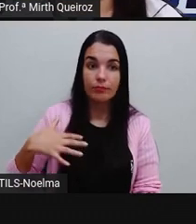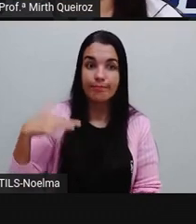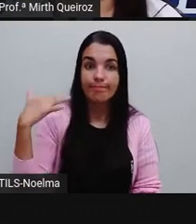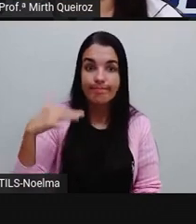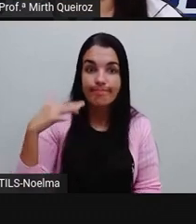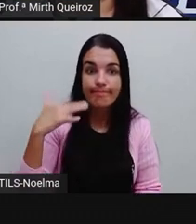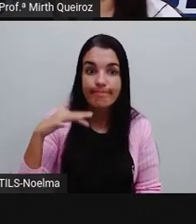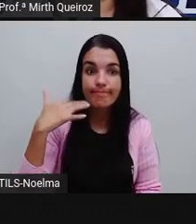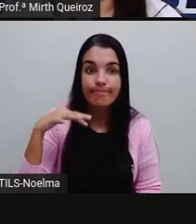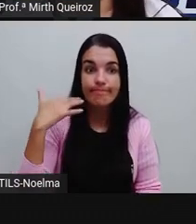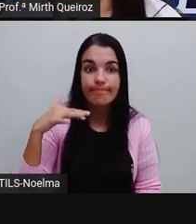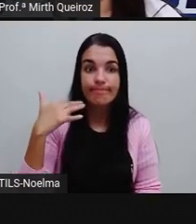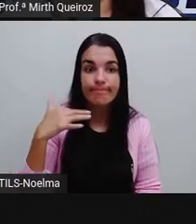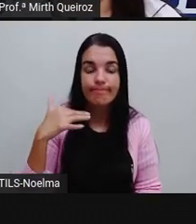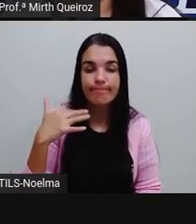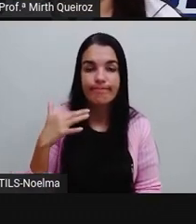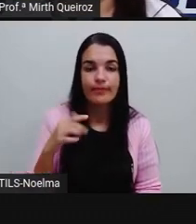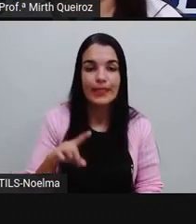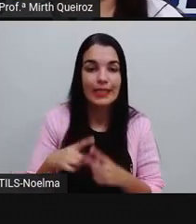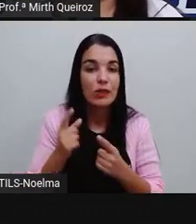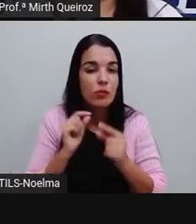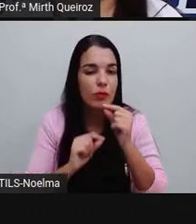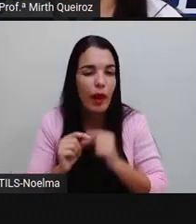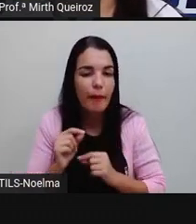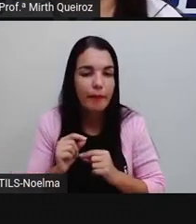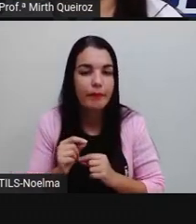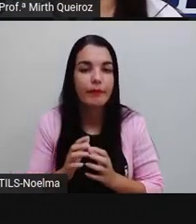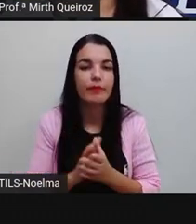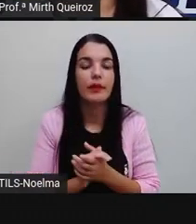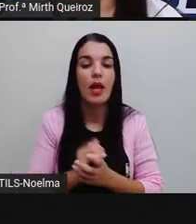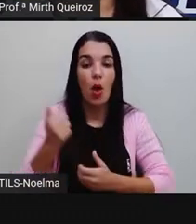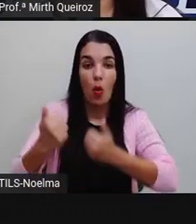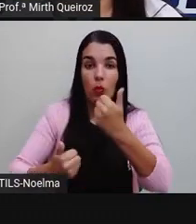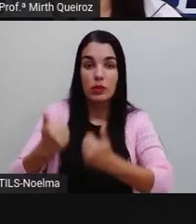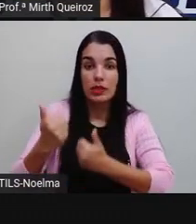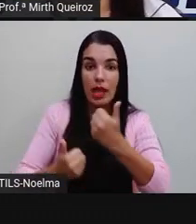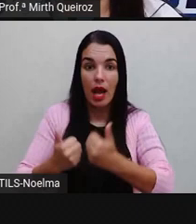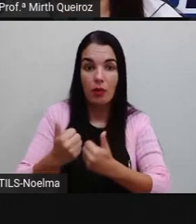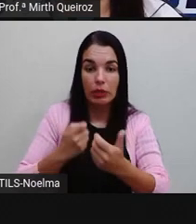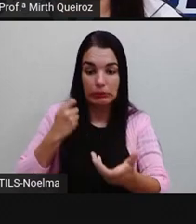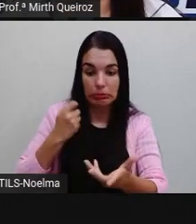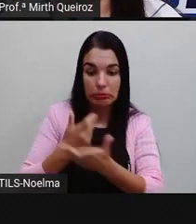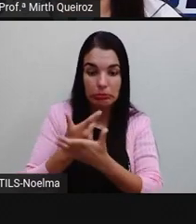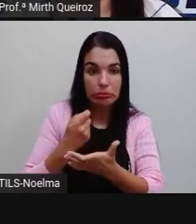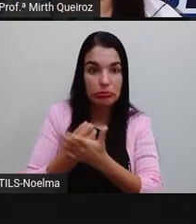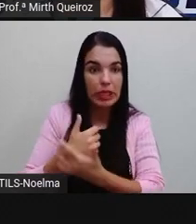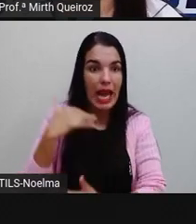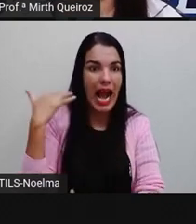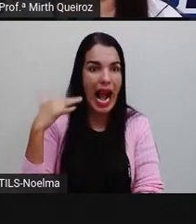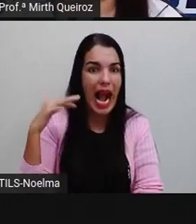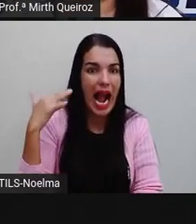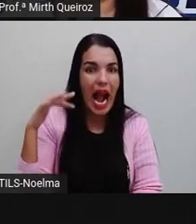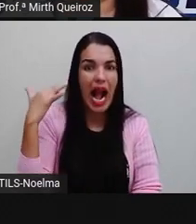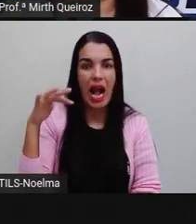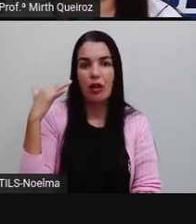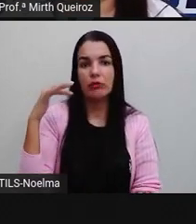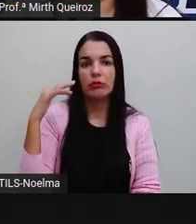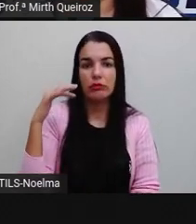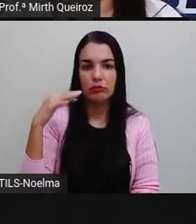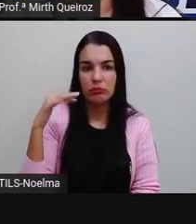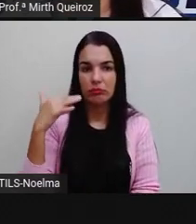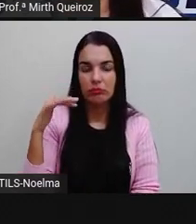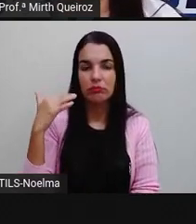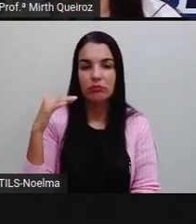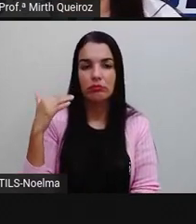aí não é mais um adjetivo, né? É um advérbio. Os carros custam caro. Os carros